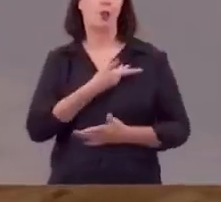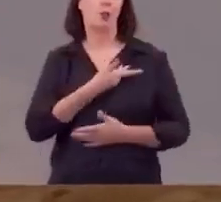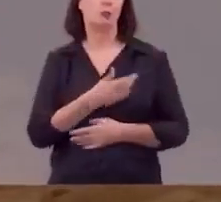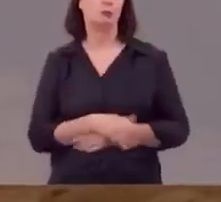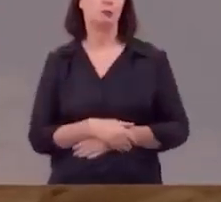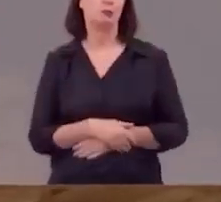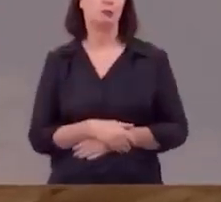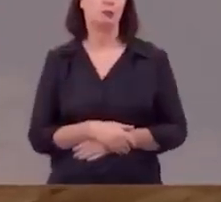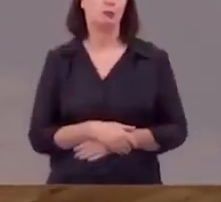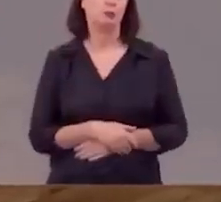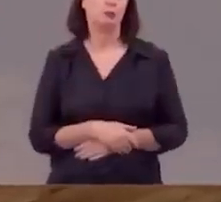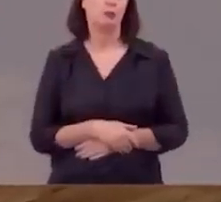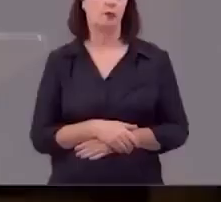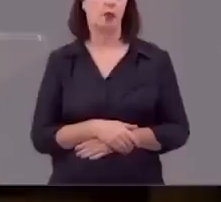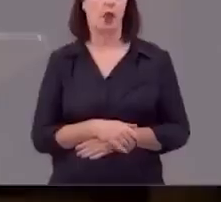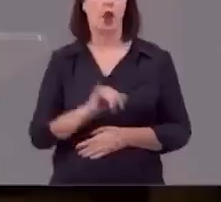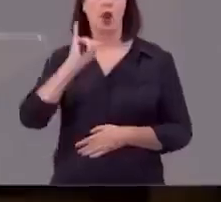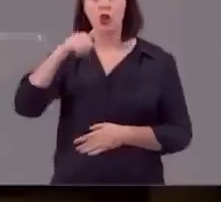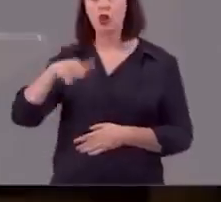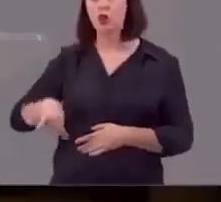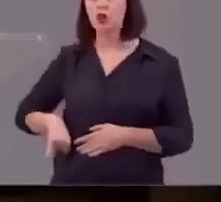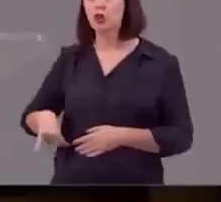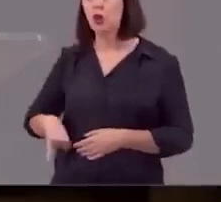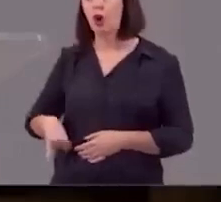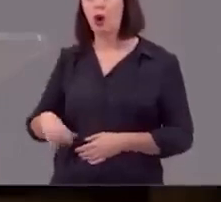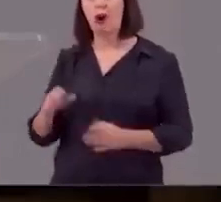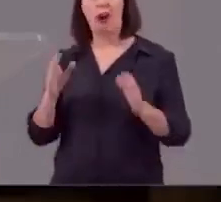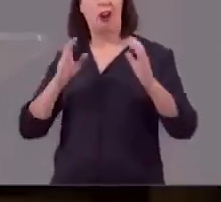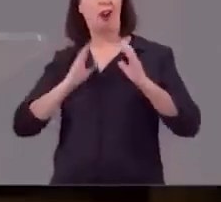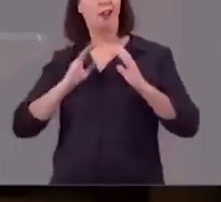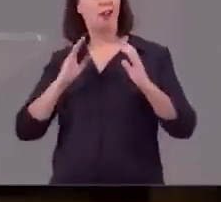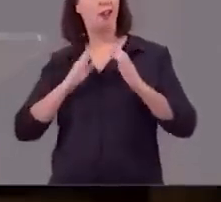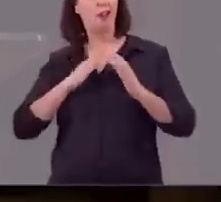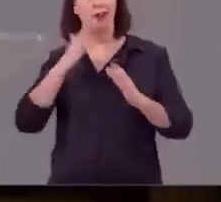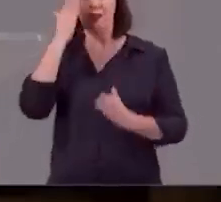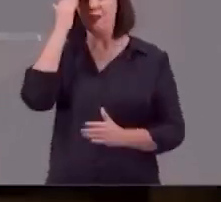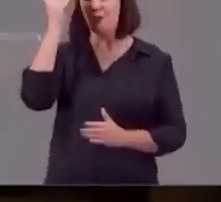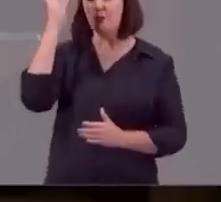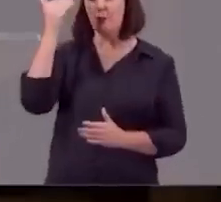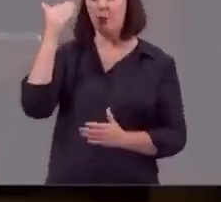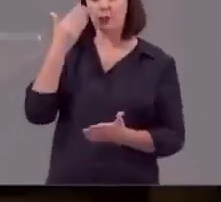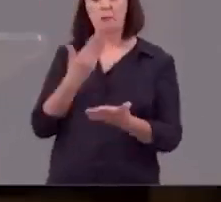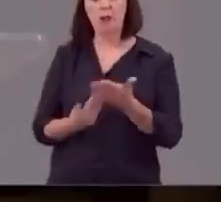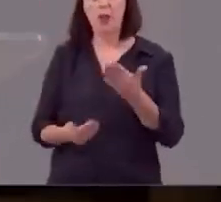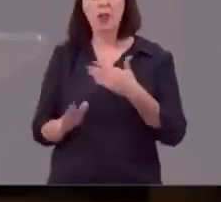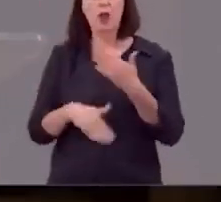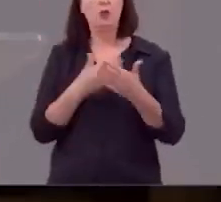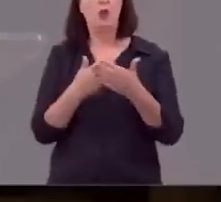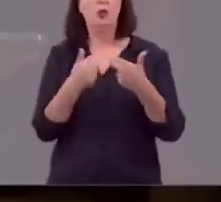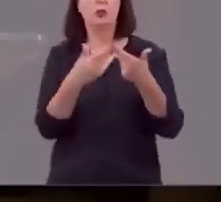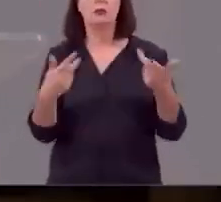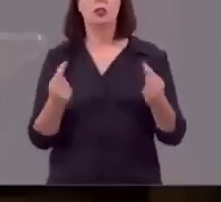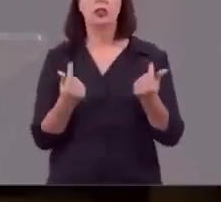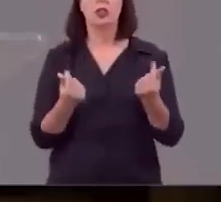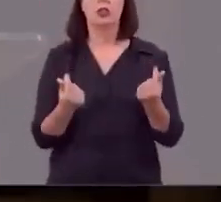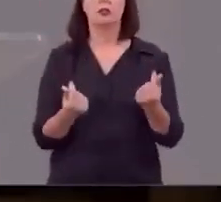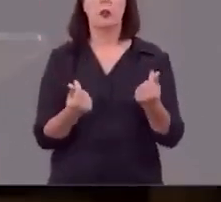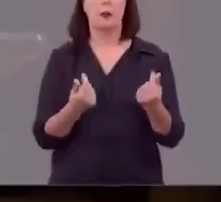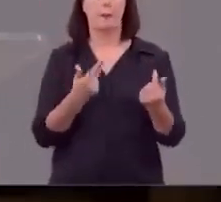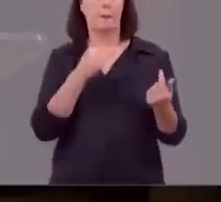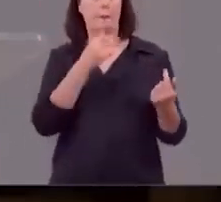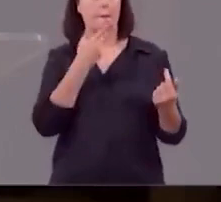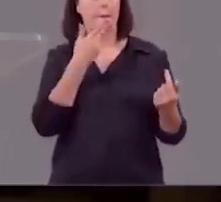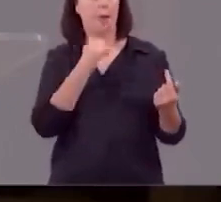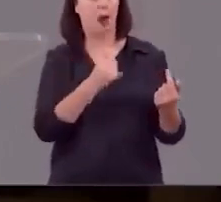Jó sendo o homem mais rico do oriente foi a falência Jó sendo um pai